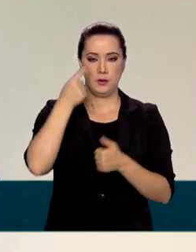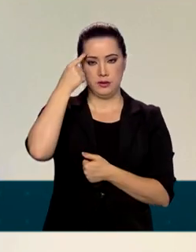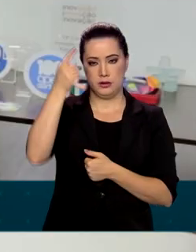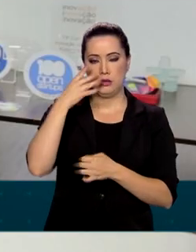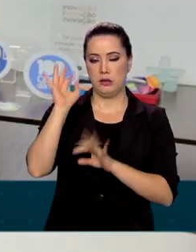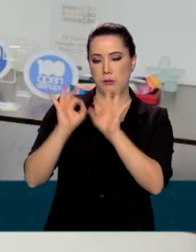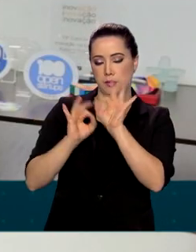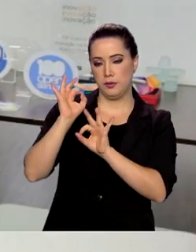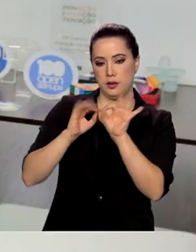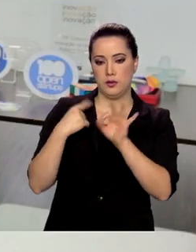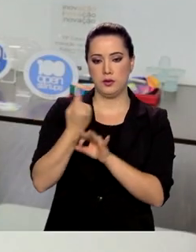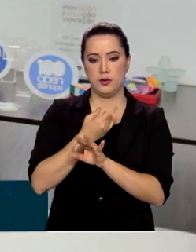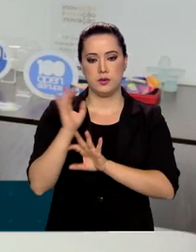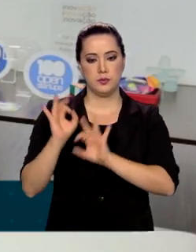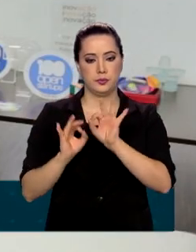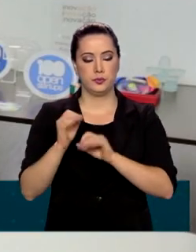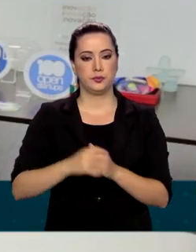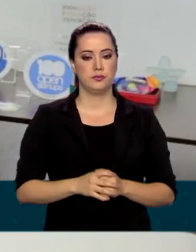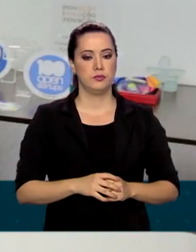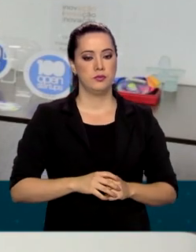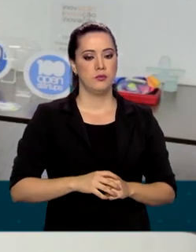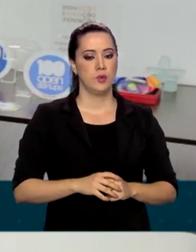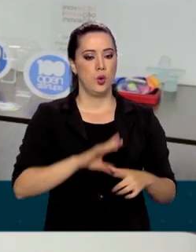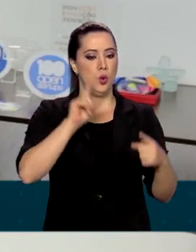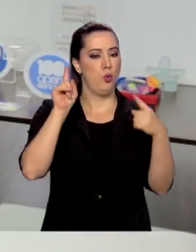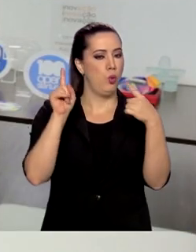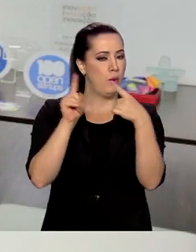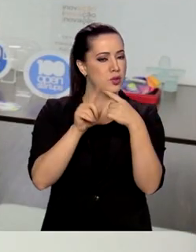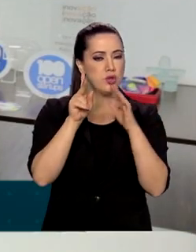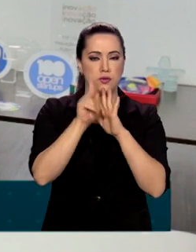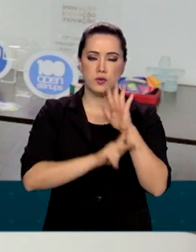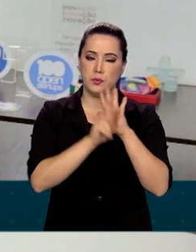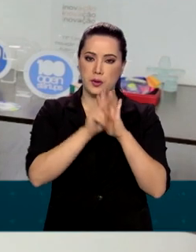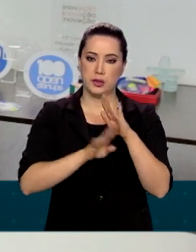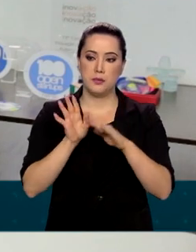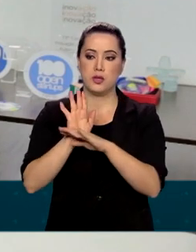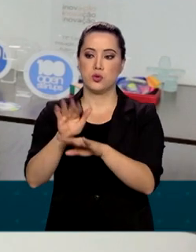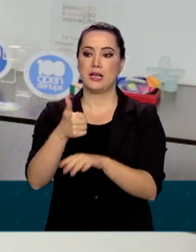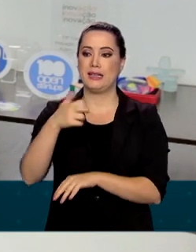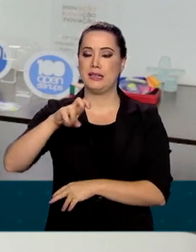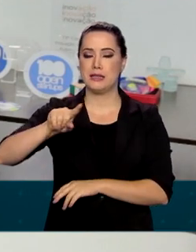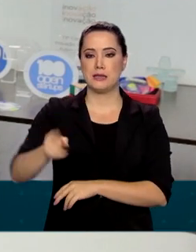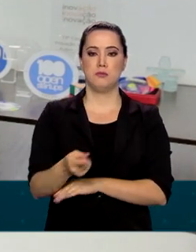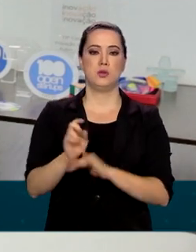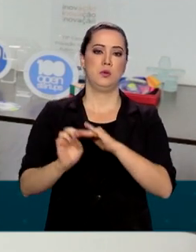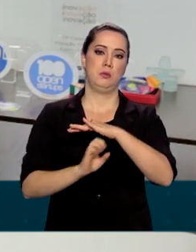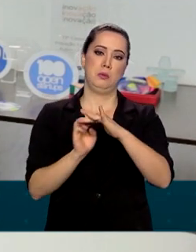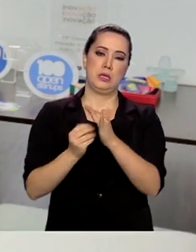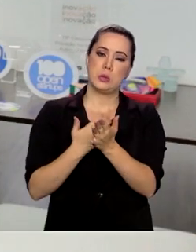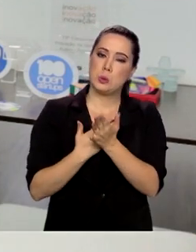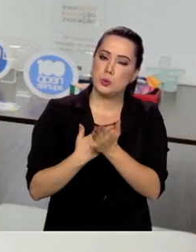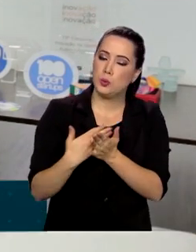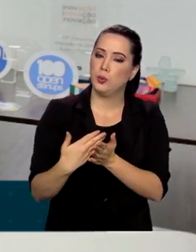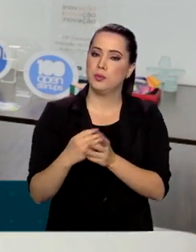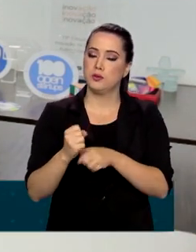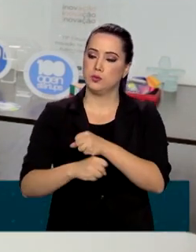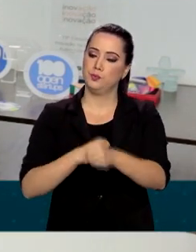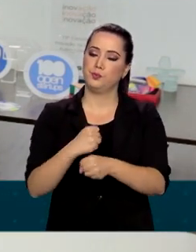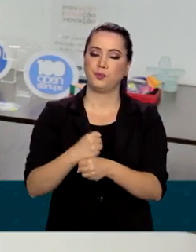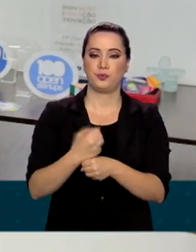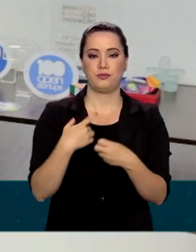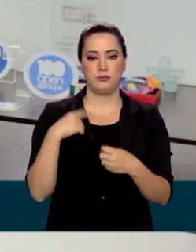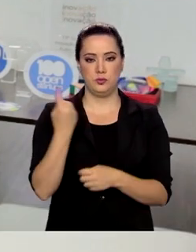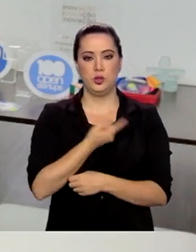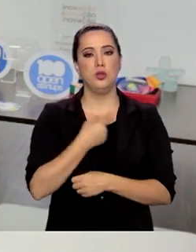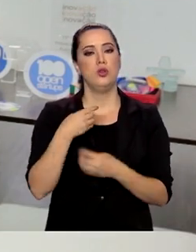negócio. A meta do programa é atender 15 mil startups nos próximos anos. E nós faremos isso de